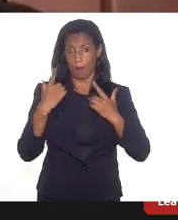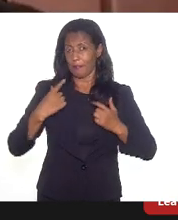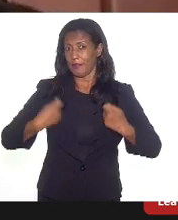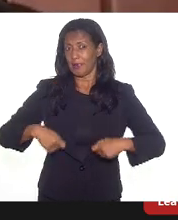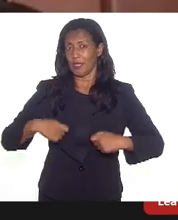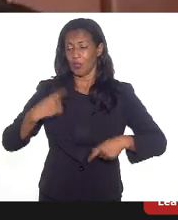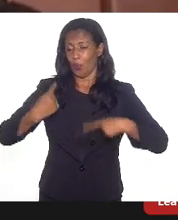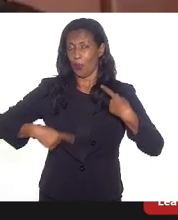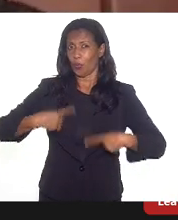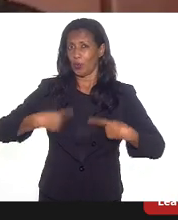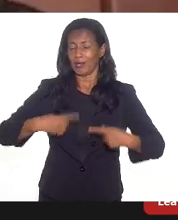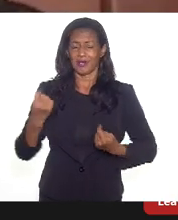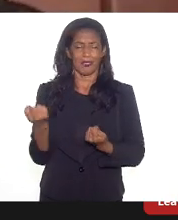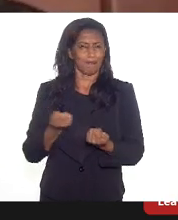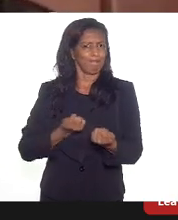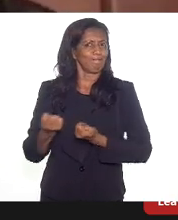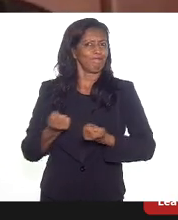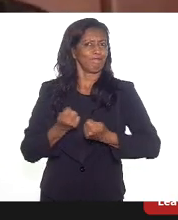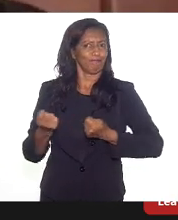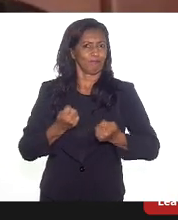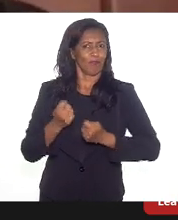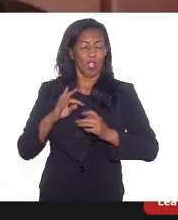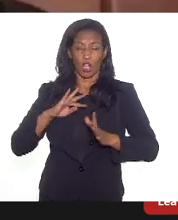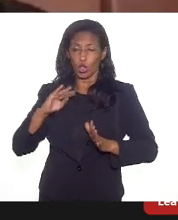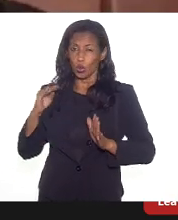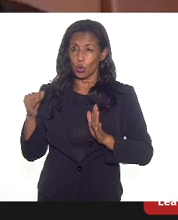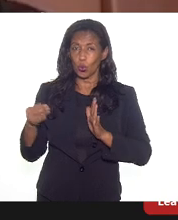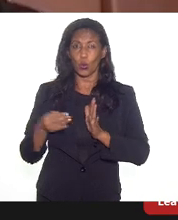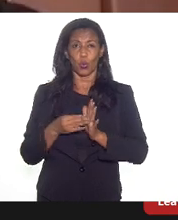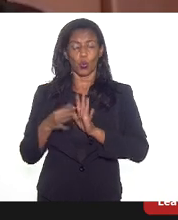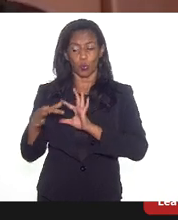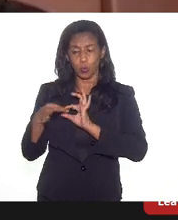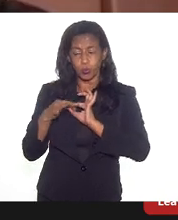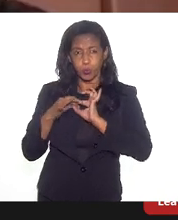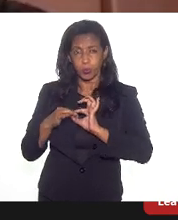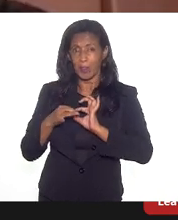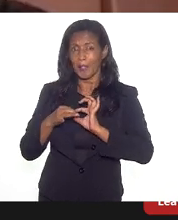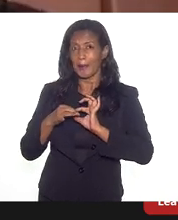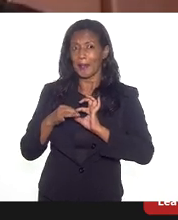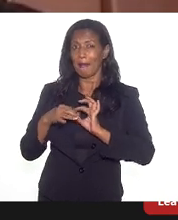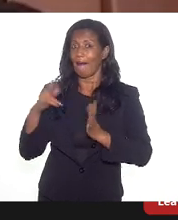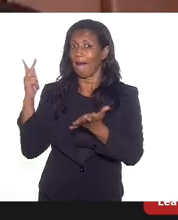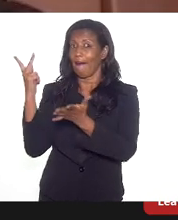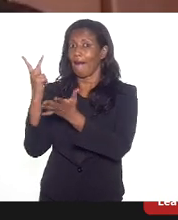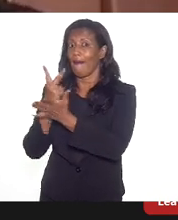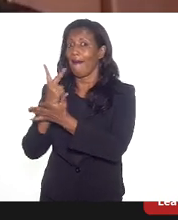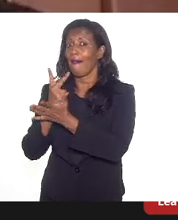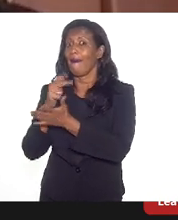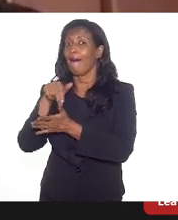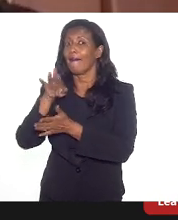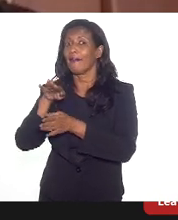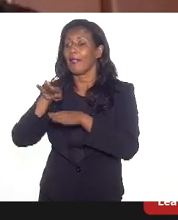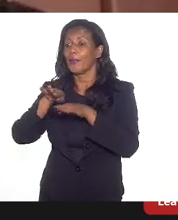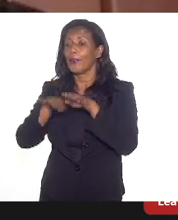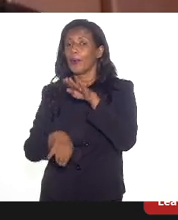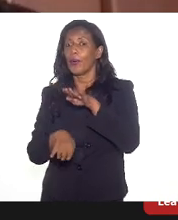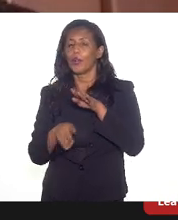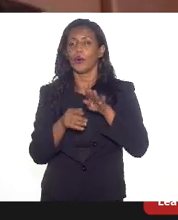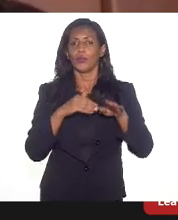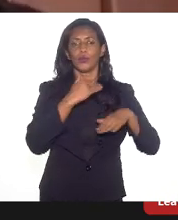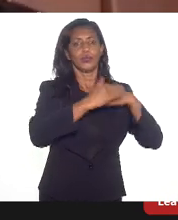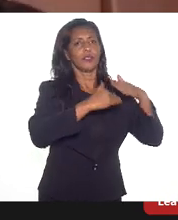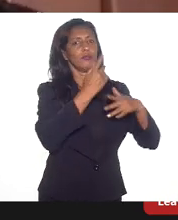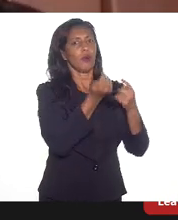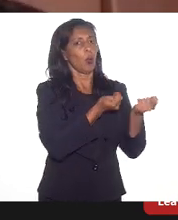econômica. E tudo tem a ver, né? Erra quem dissocia o desenvolvimento econômico